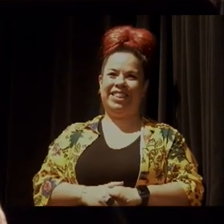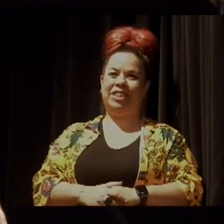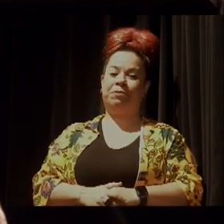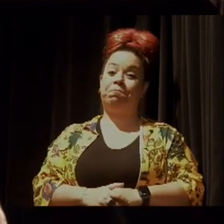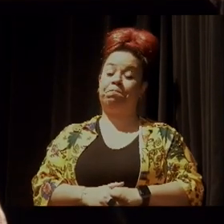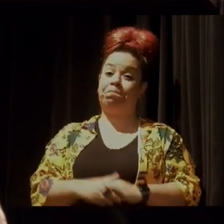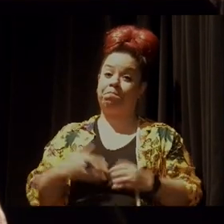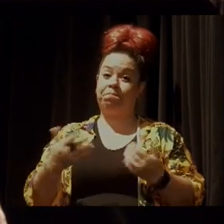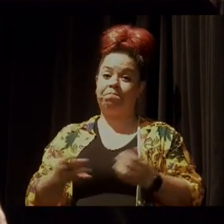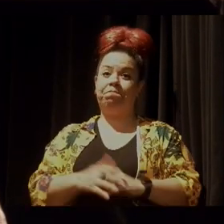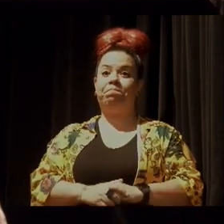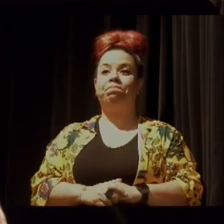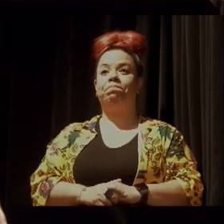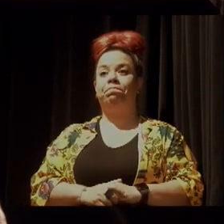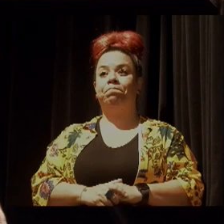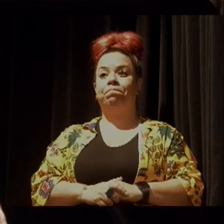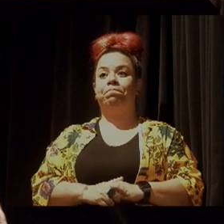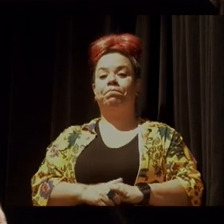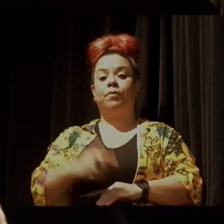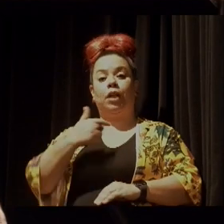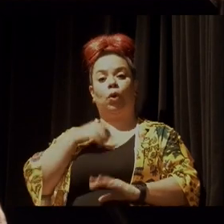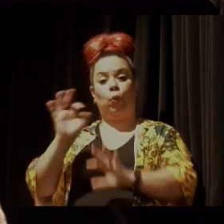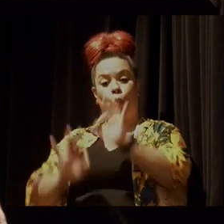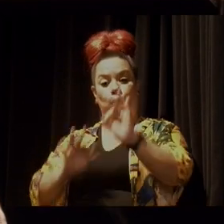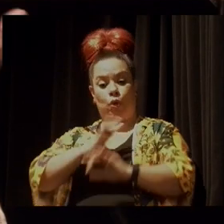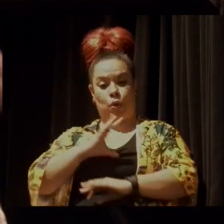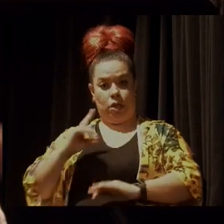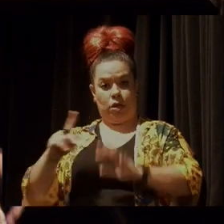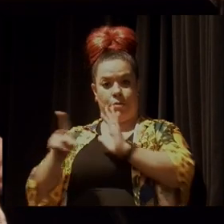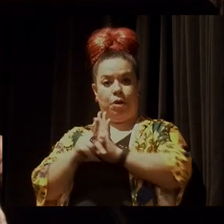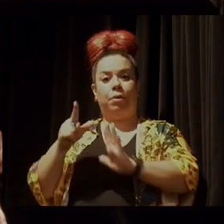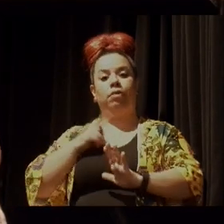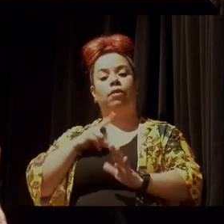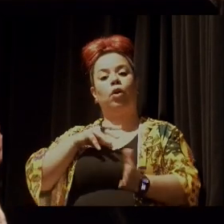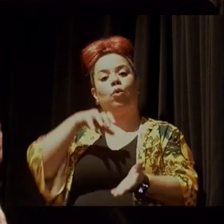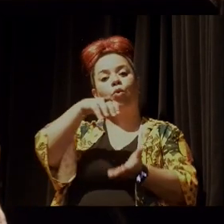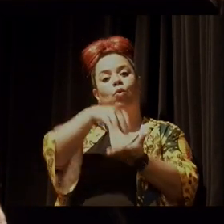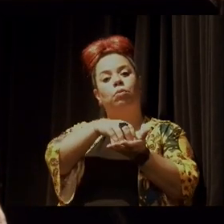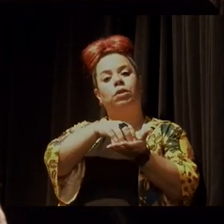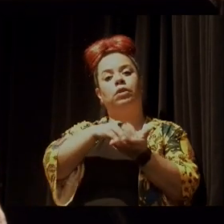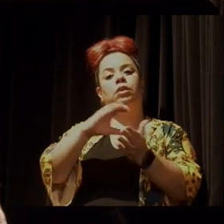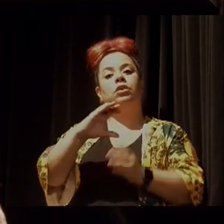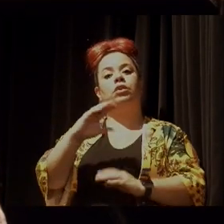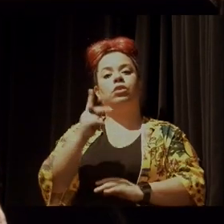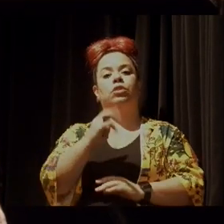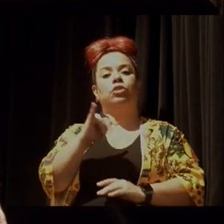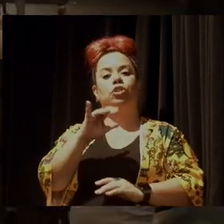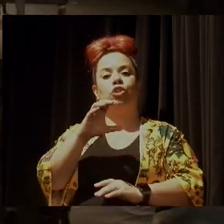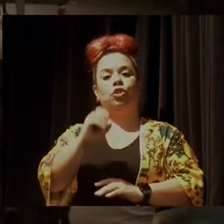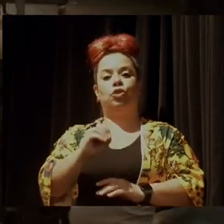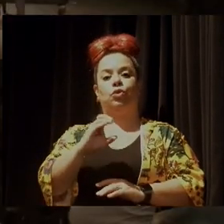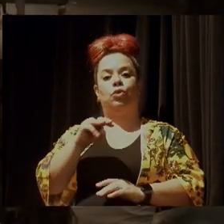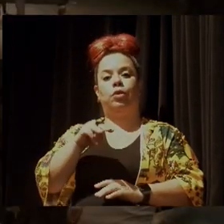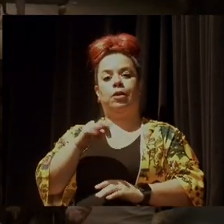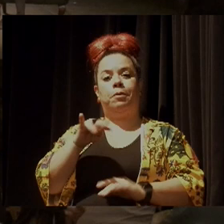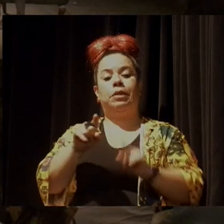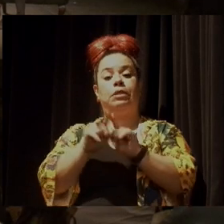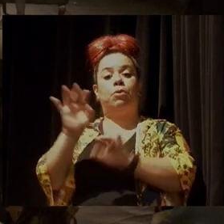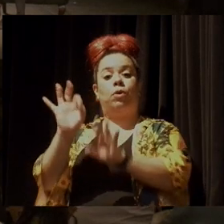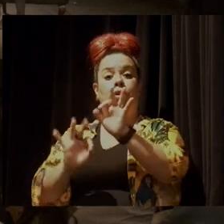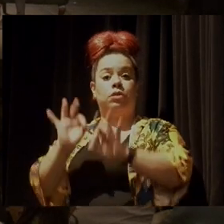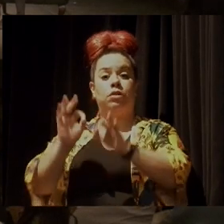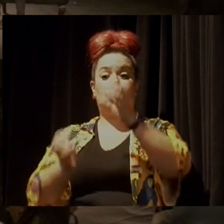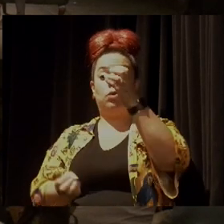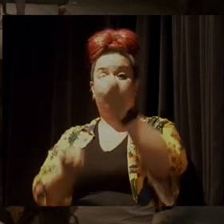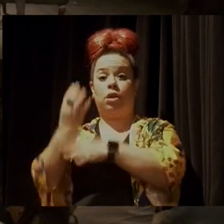Bom, eu coordeno o Comitê Esco Mendes, e o Comitê Esco Mendes é uma organização que nasce